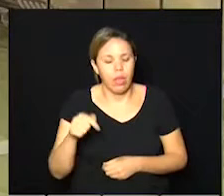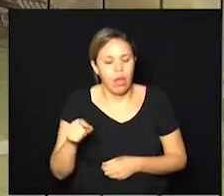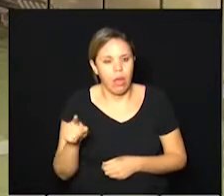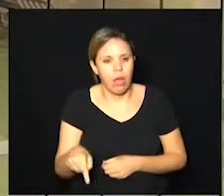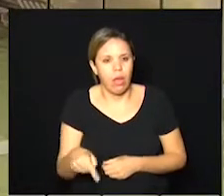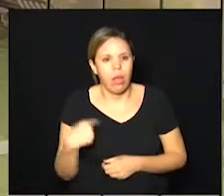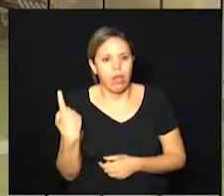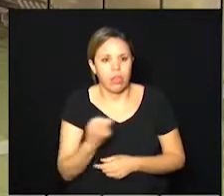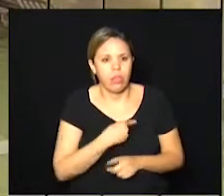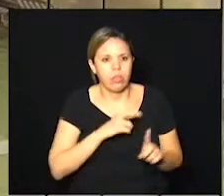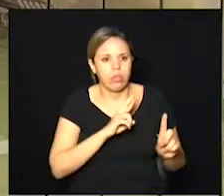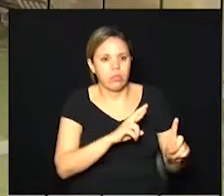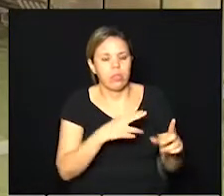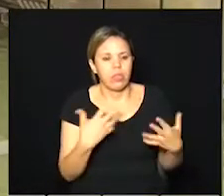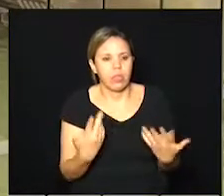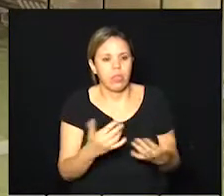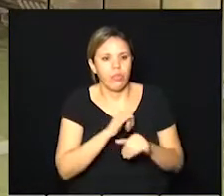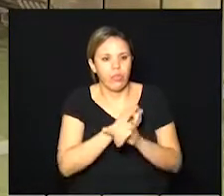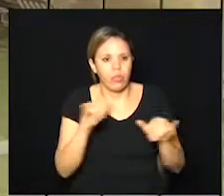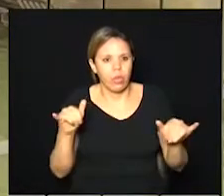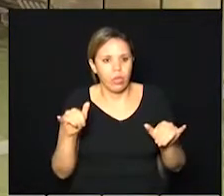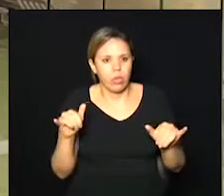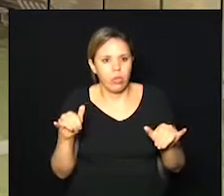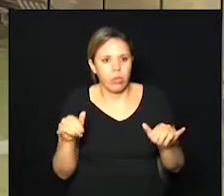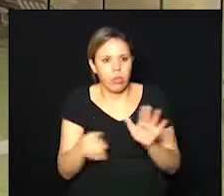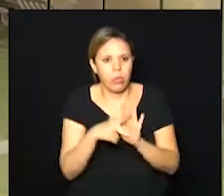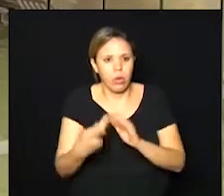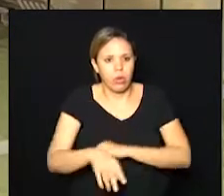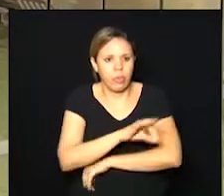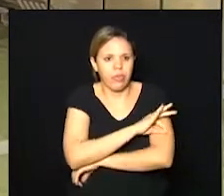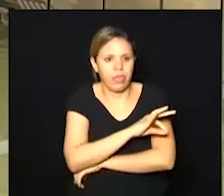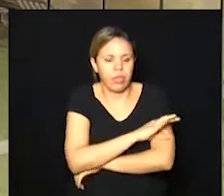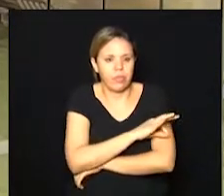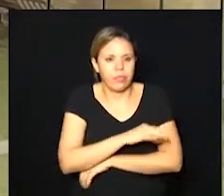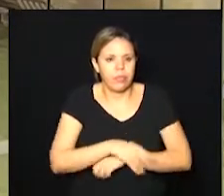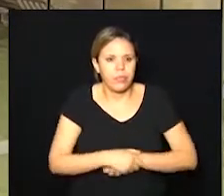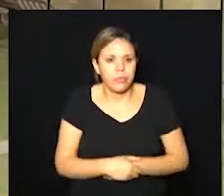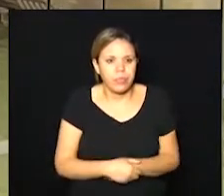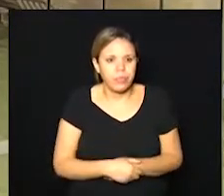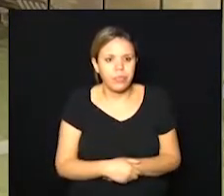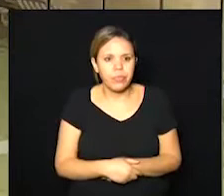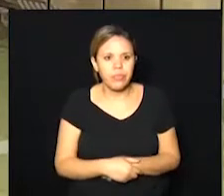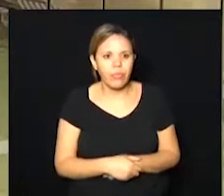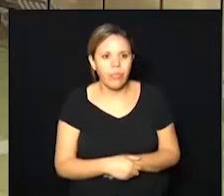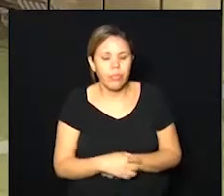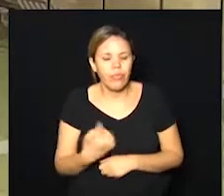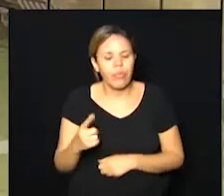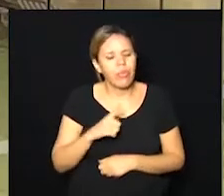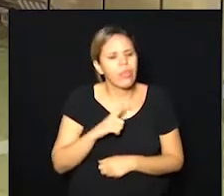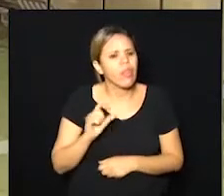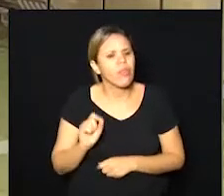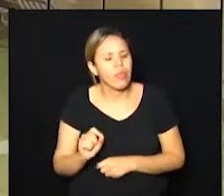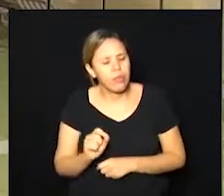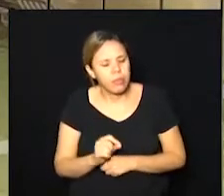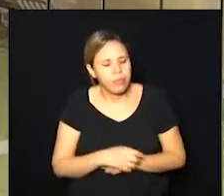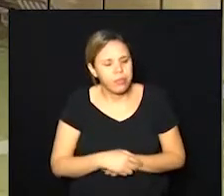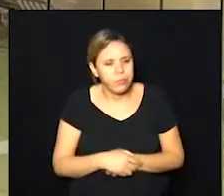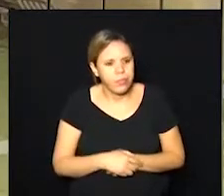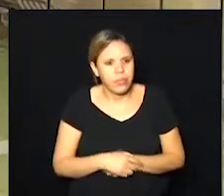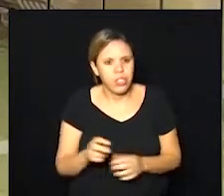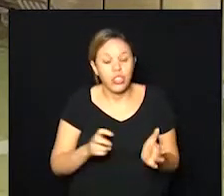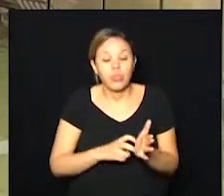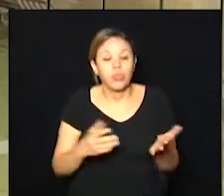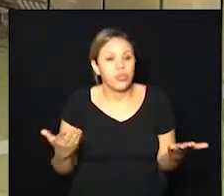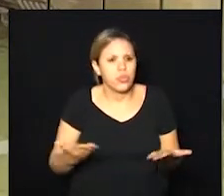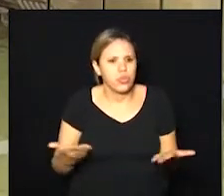é a expectativa, que foi anunciado pela própria prefeitura municipal. Nós tivemos, na manhã